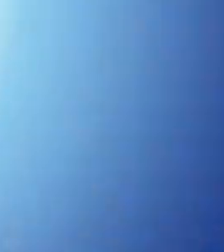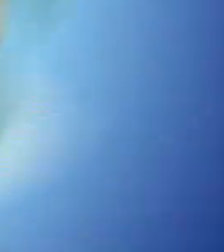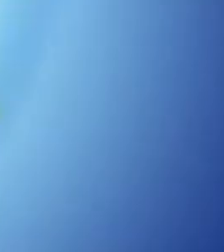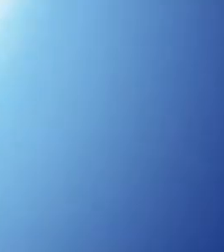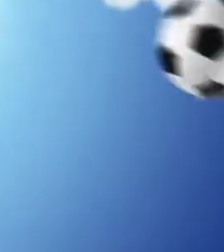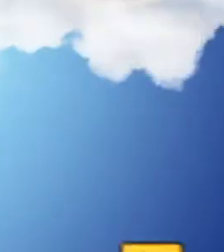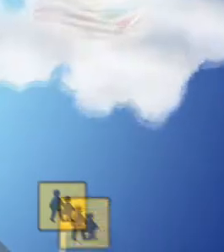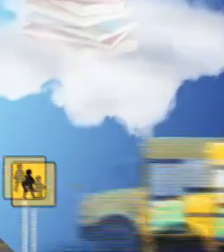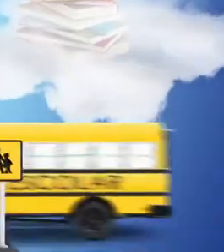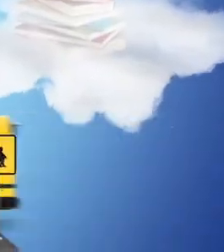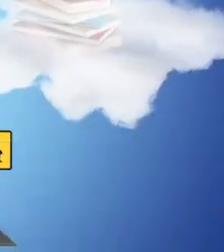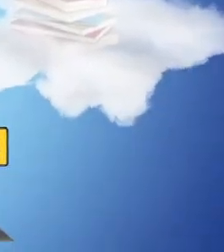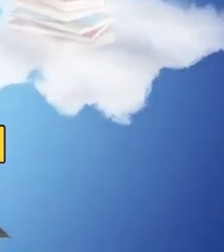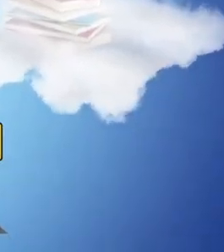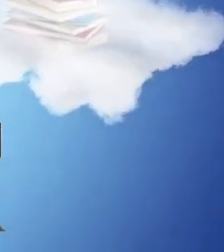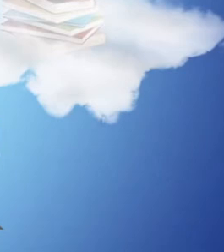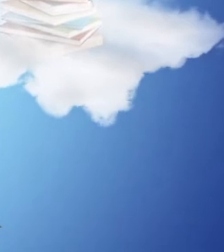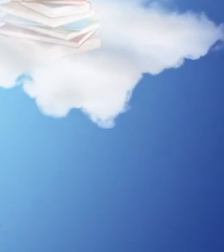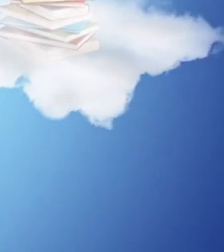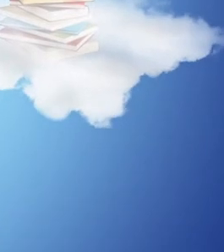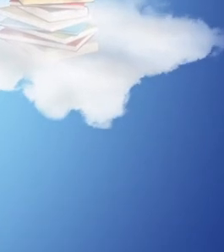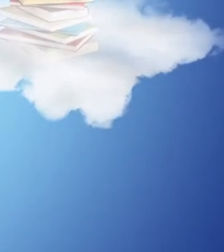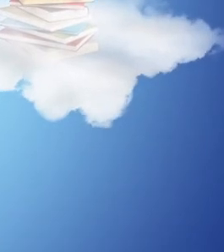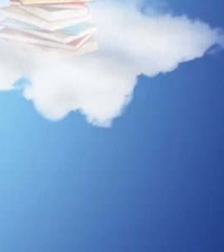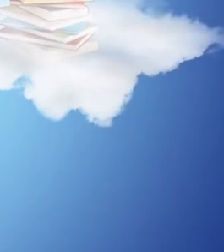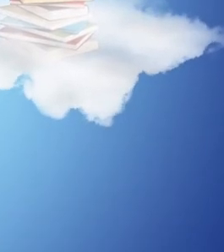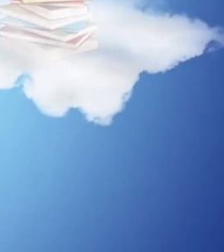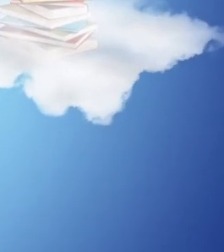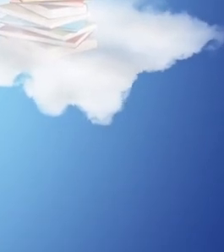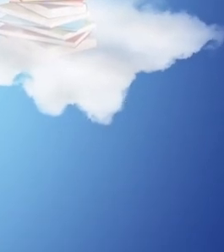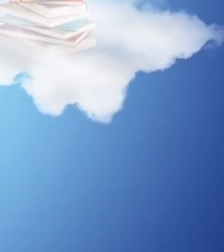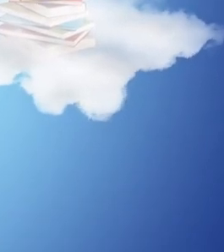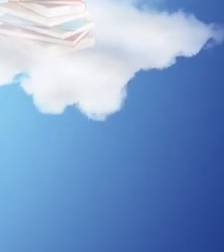Tchau, tchau. Tchau, tchau.